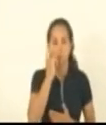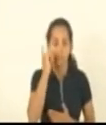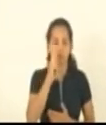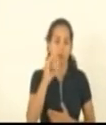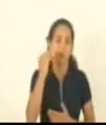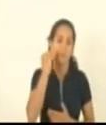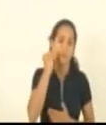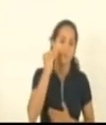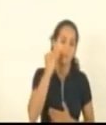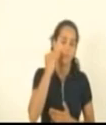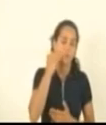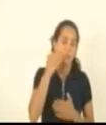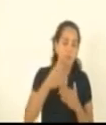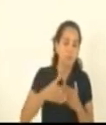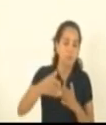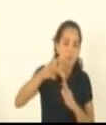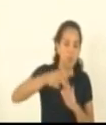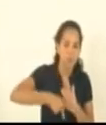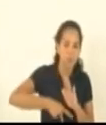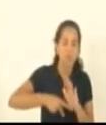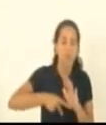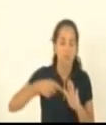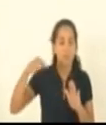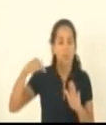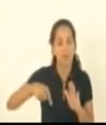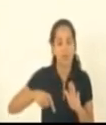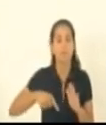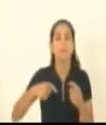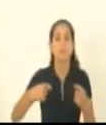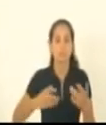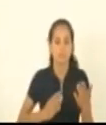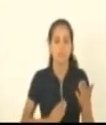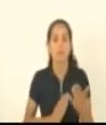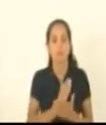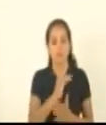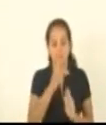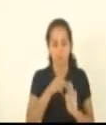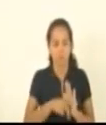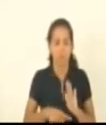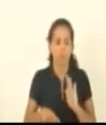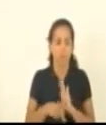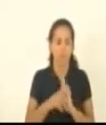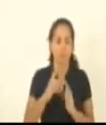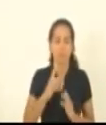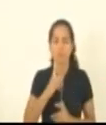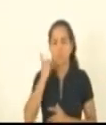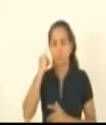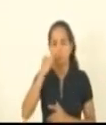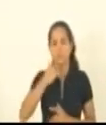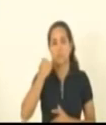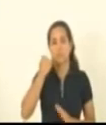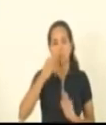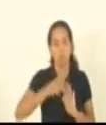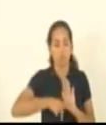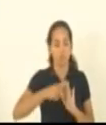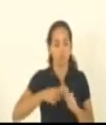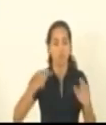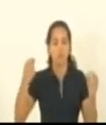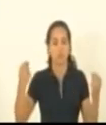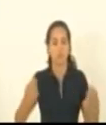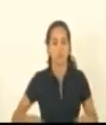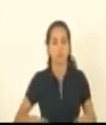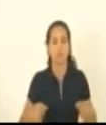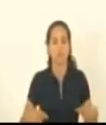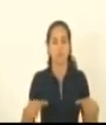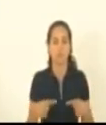oportunidade em que esse projeto vir nós temos que realmente aprovar esse projeto do deputado Janete como sendo um projeto viável Raquel